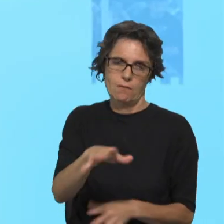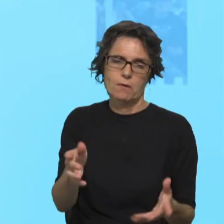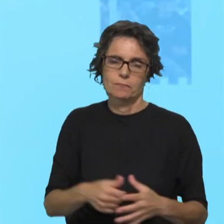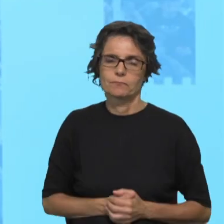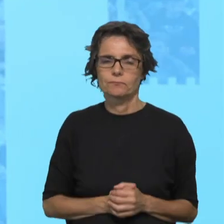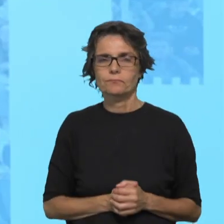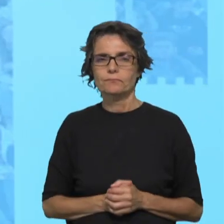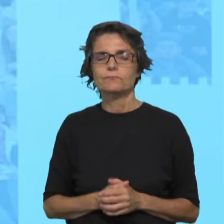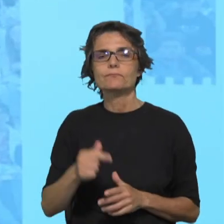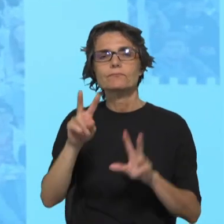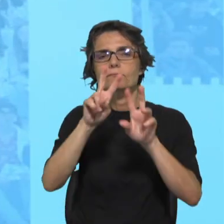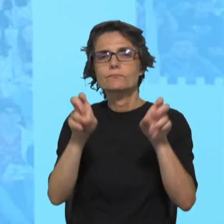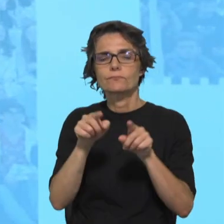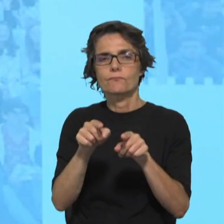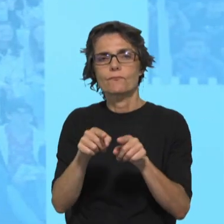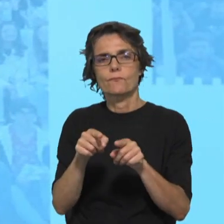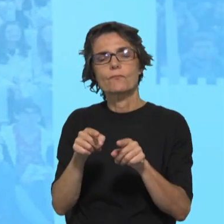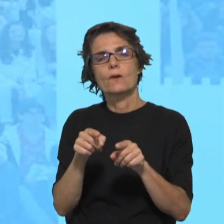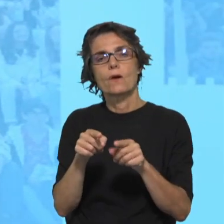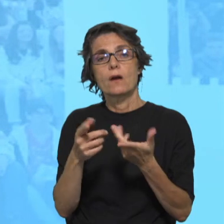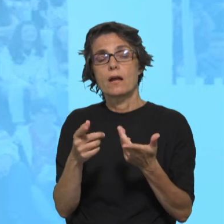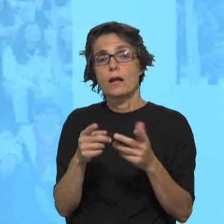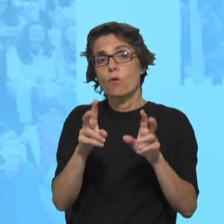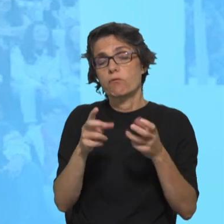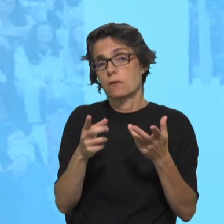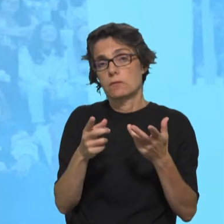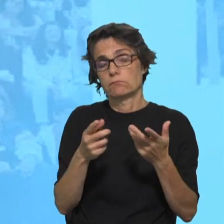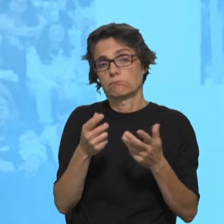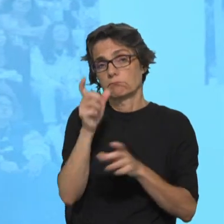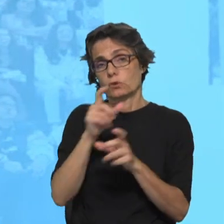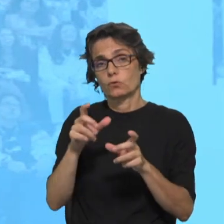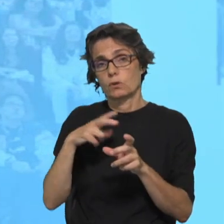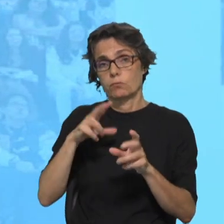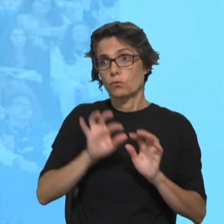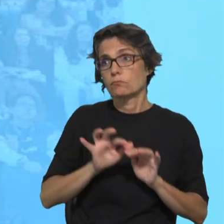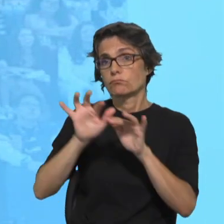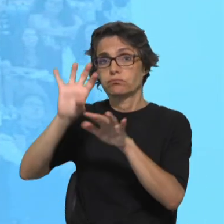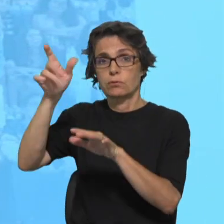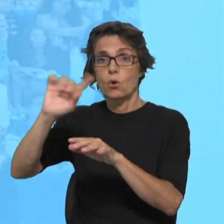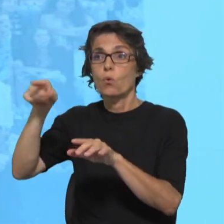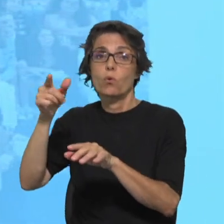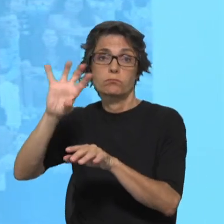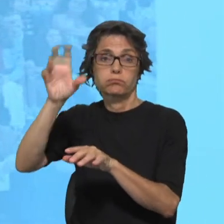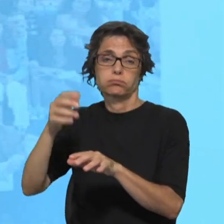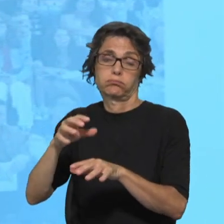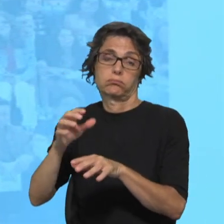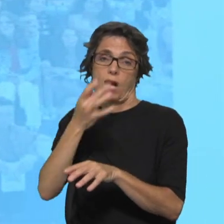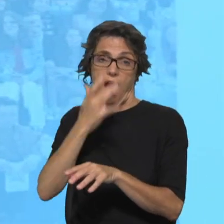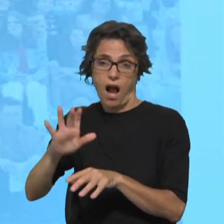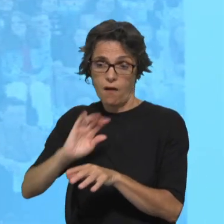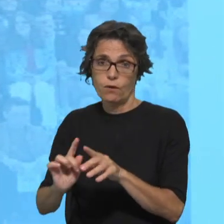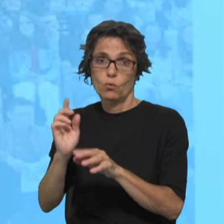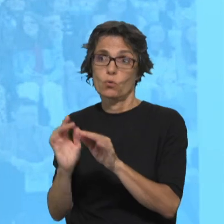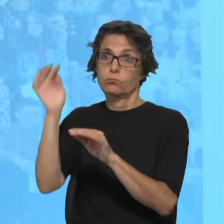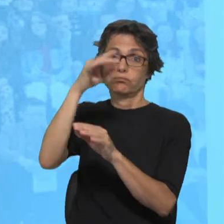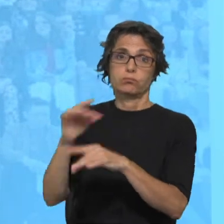podemos dizer, é transversal àqueles que partem de Portugal para outro lado, àqueles que vêm do Norte de África ou do continente africano para a